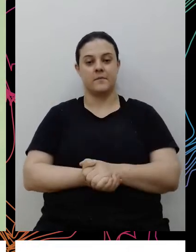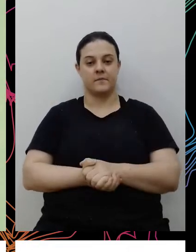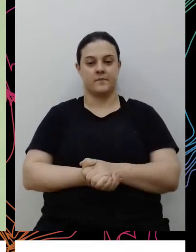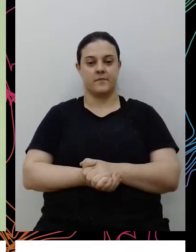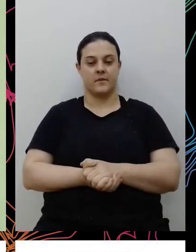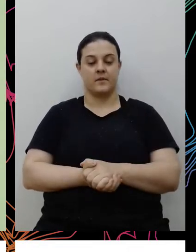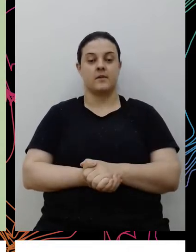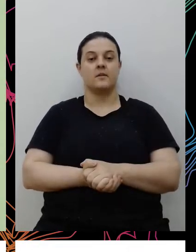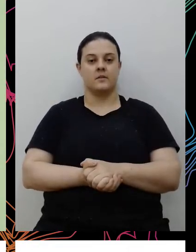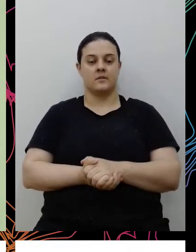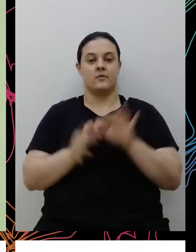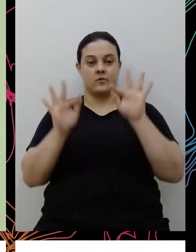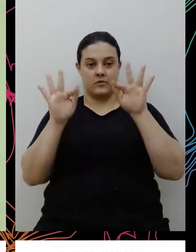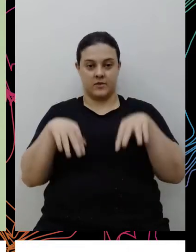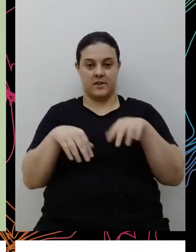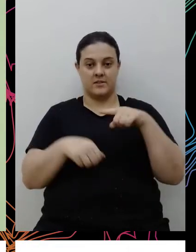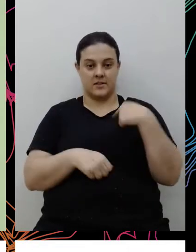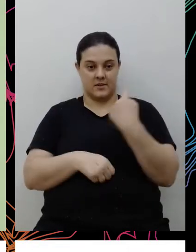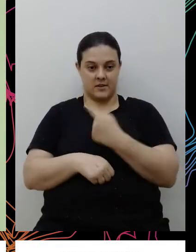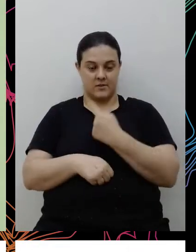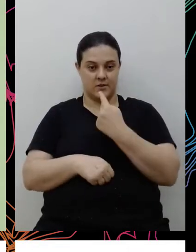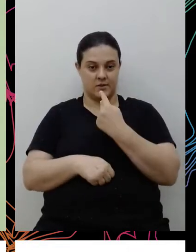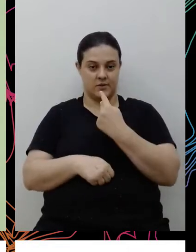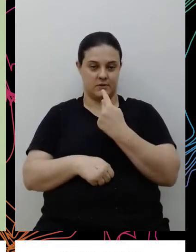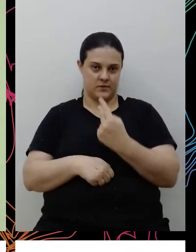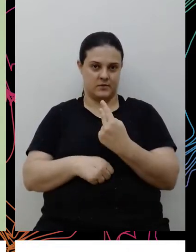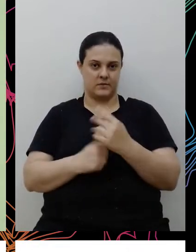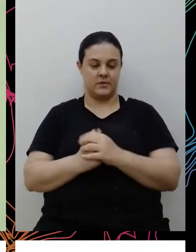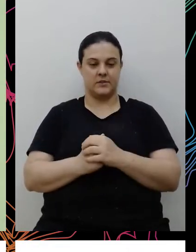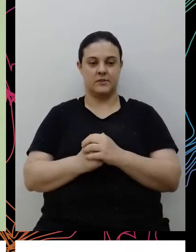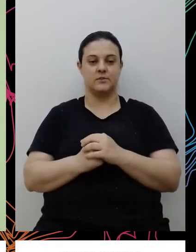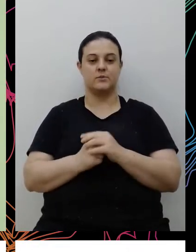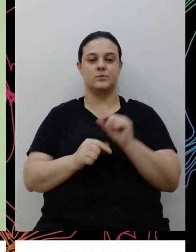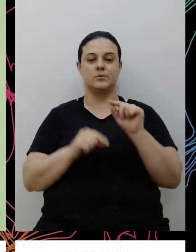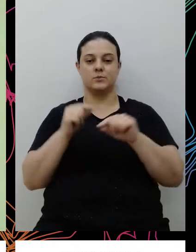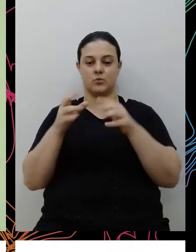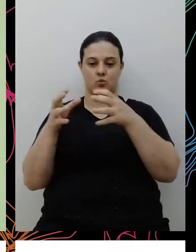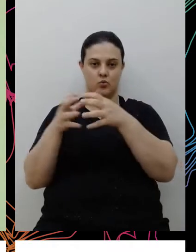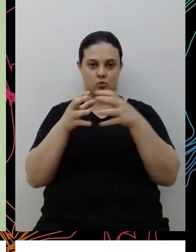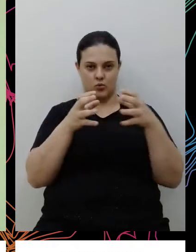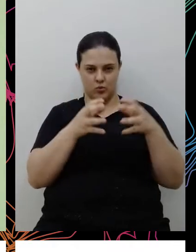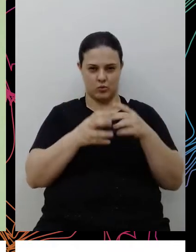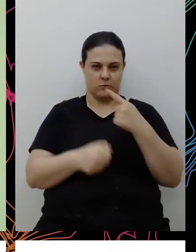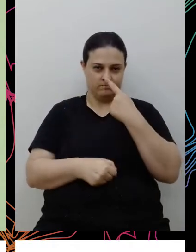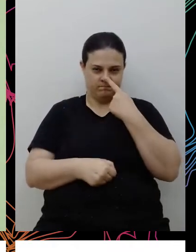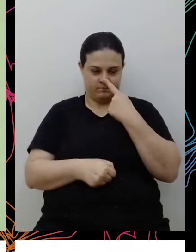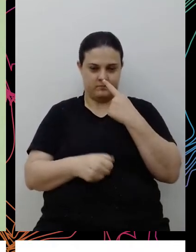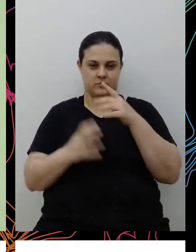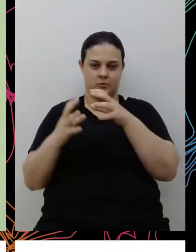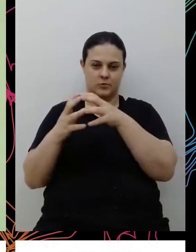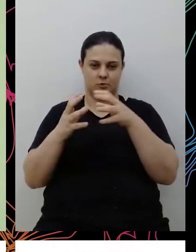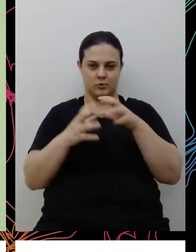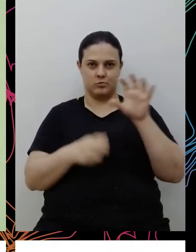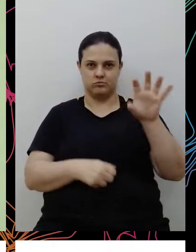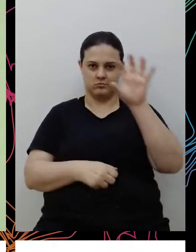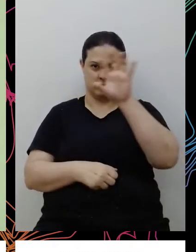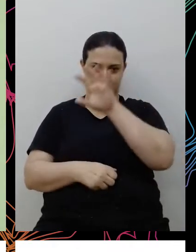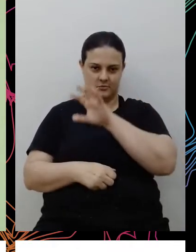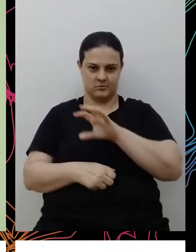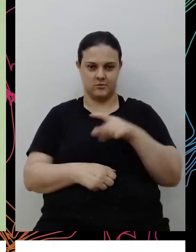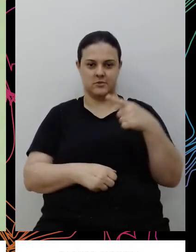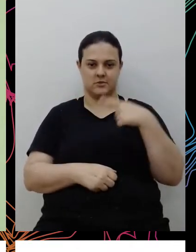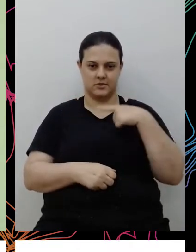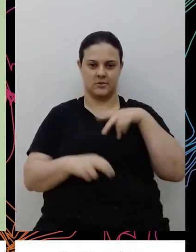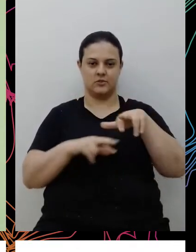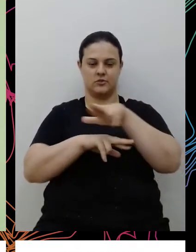finalizar o que eu estava trazendo para vocês, sobre os nossos grupos de afinidade, então os comitês regionais, que a gente tem também de